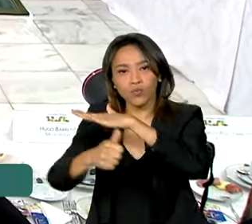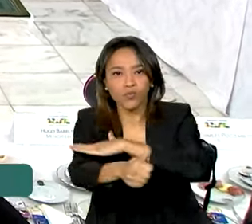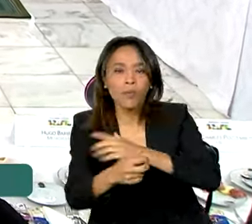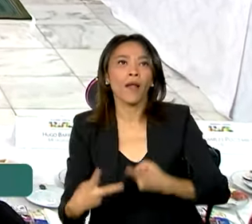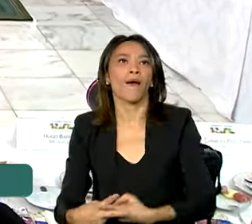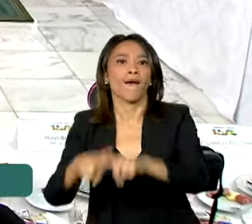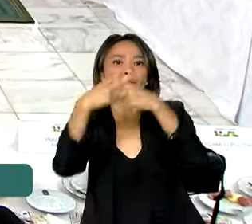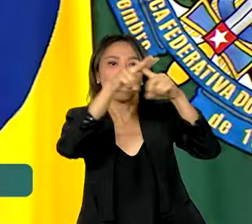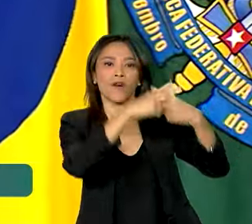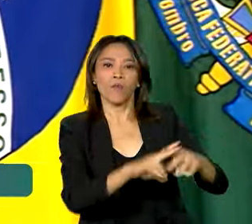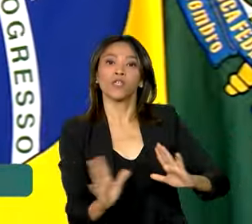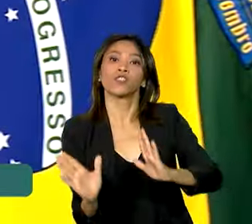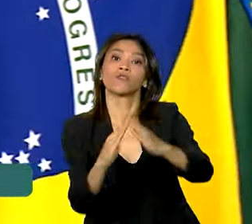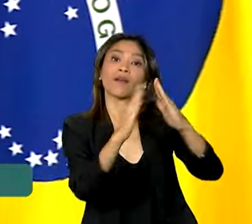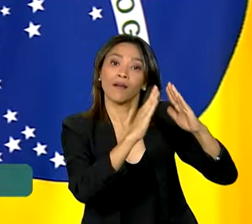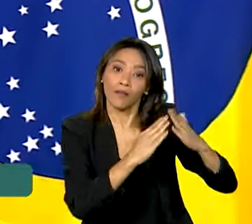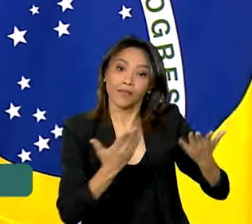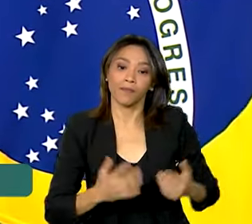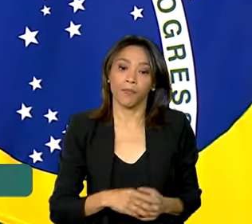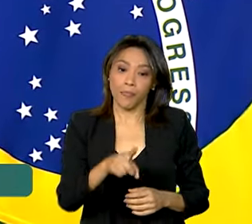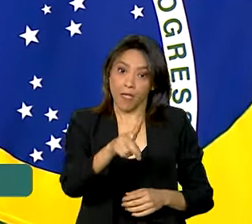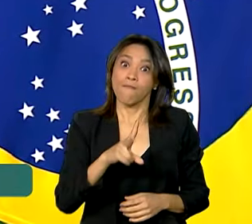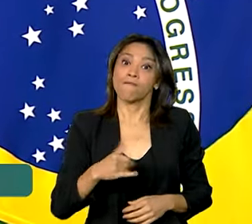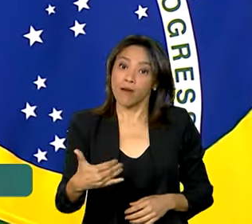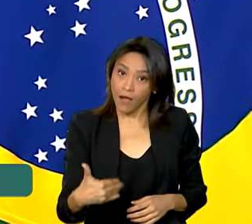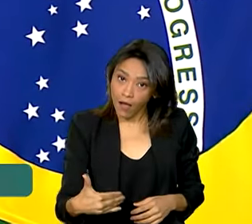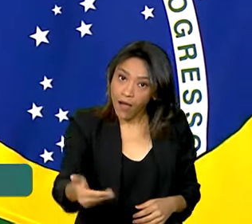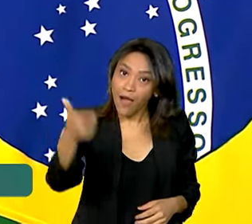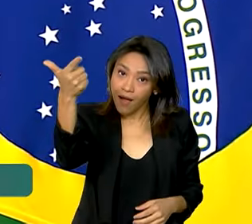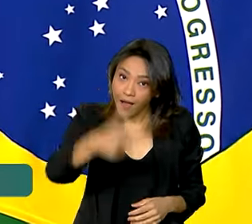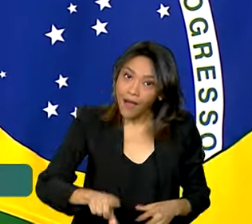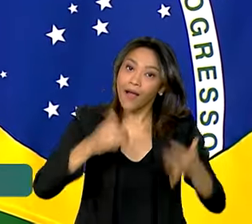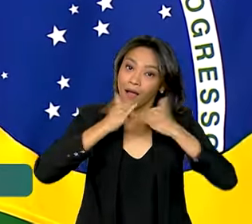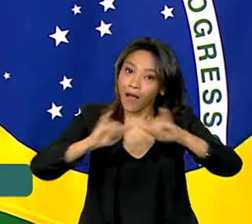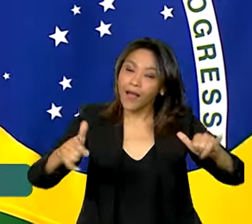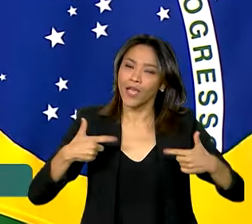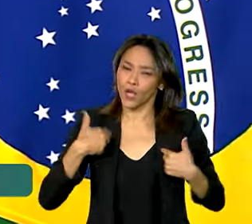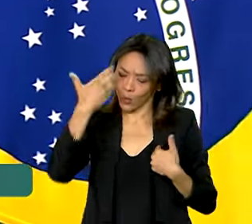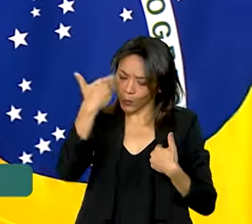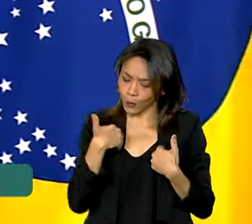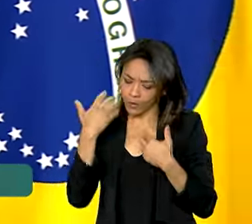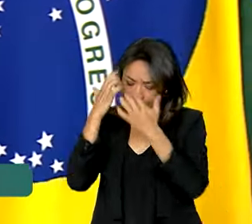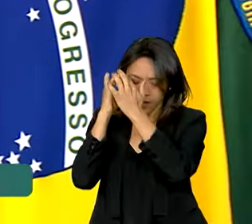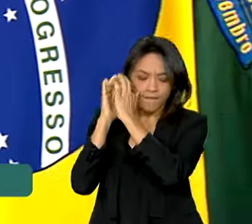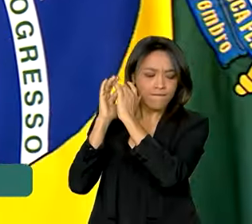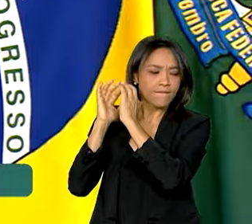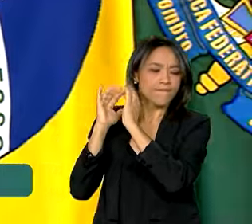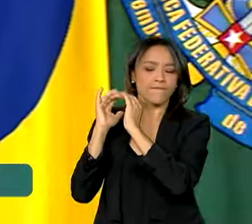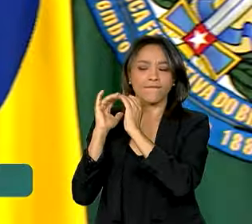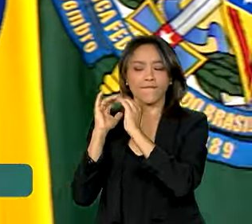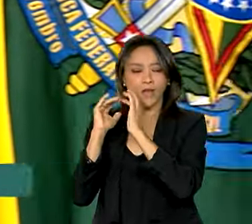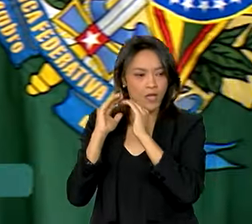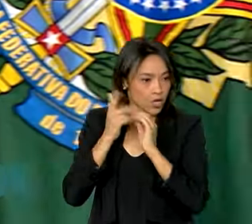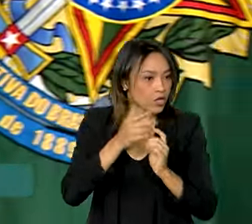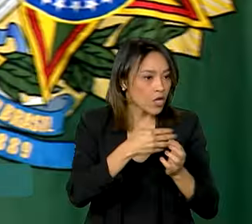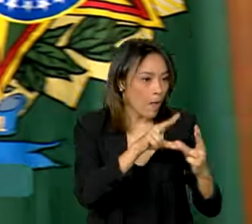casas populares. Vamos anunciar mais coisas. Eu estou trabalhando na minha cabeça, já falei com Haddad, que a gente